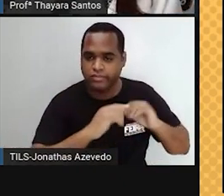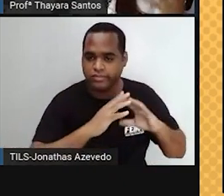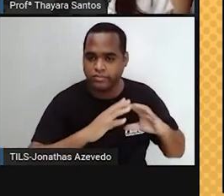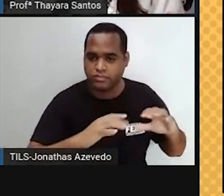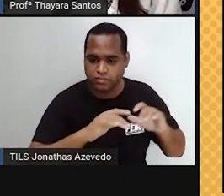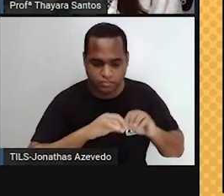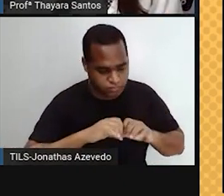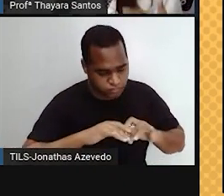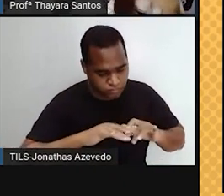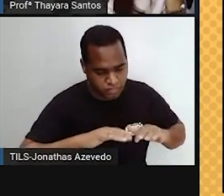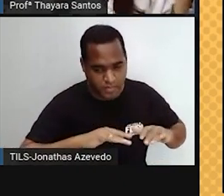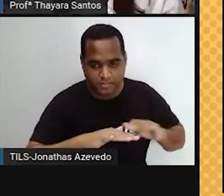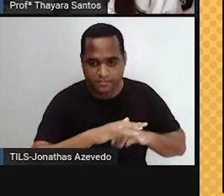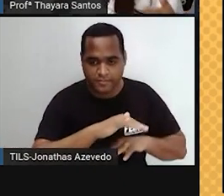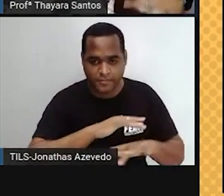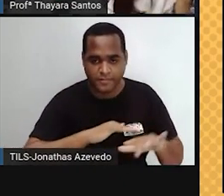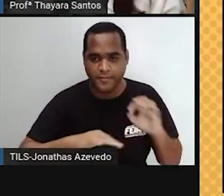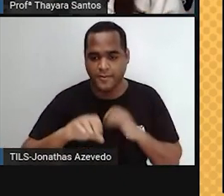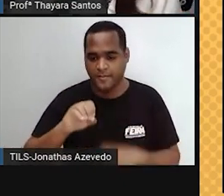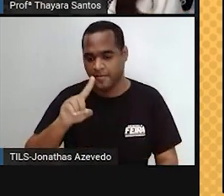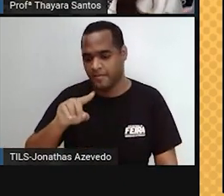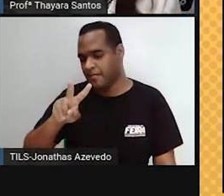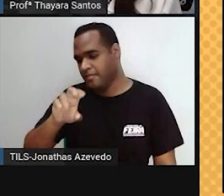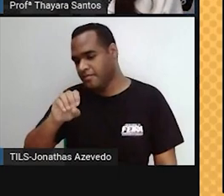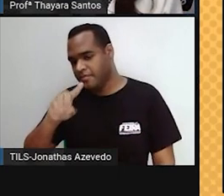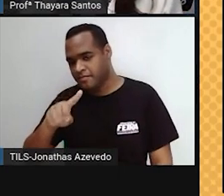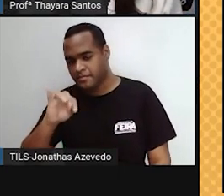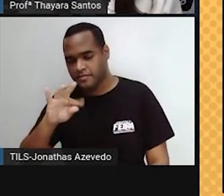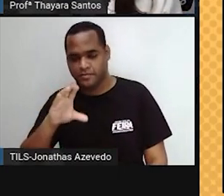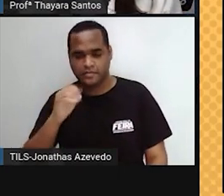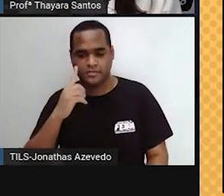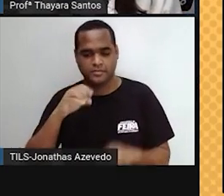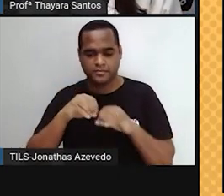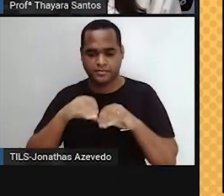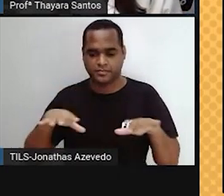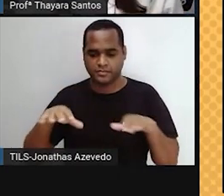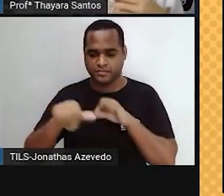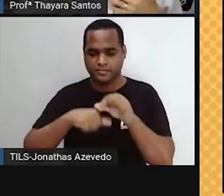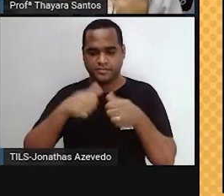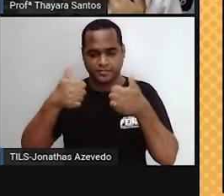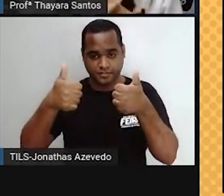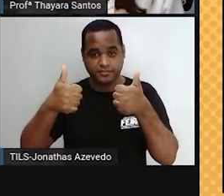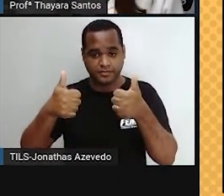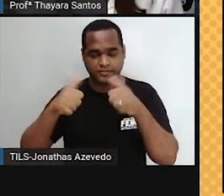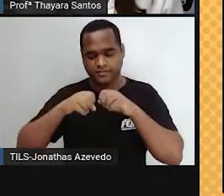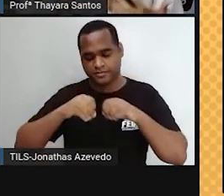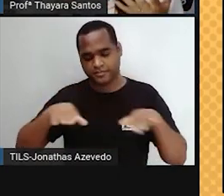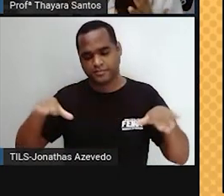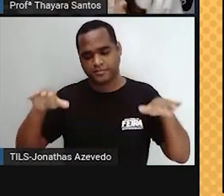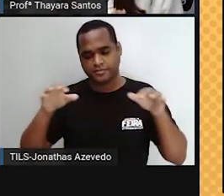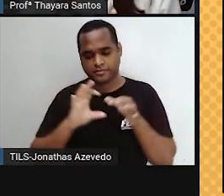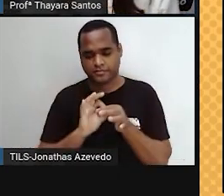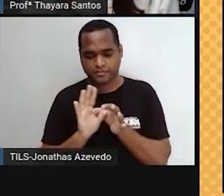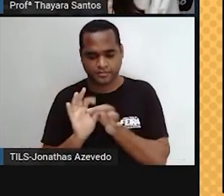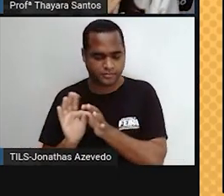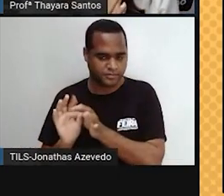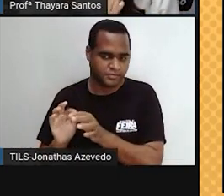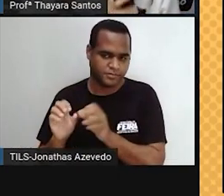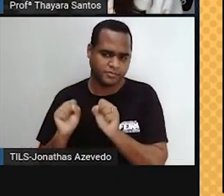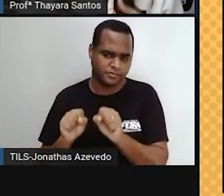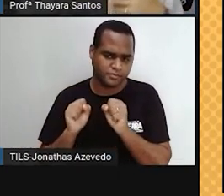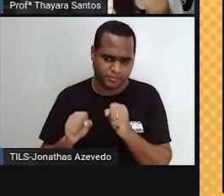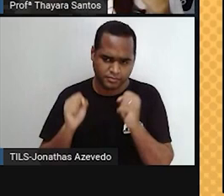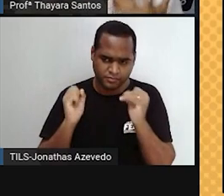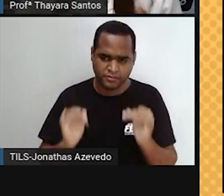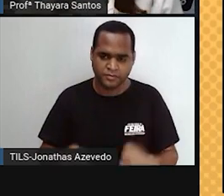ovócito, que foi, que deve ter sido liberado ali pelo ovário. E, além disso, é por meio do canal vaginal